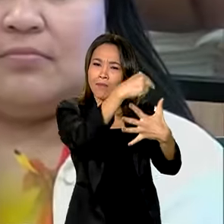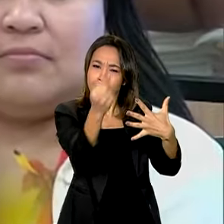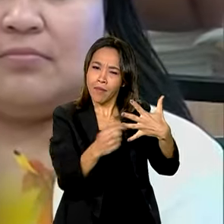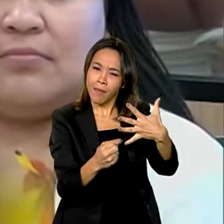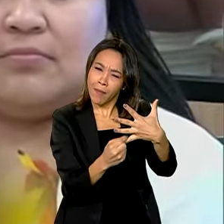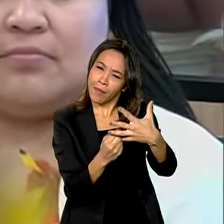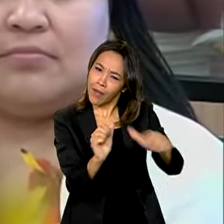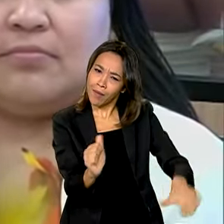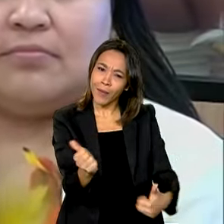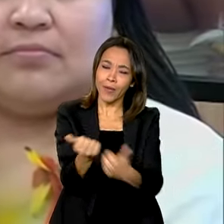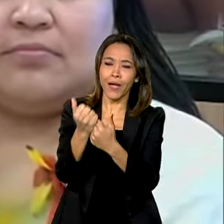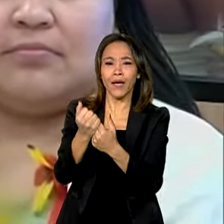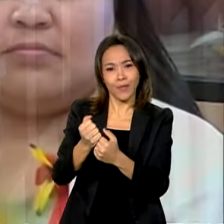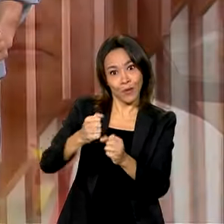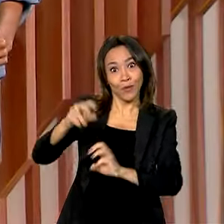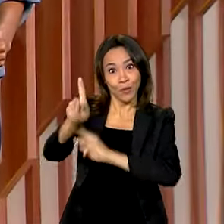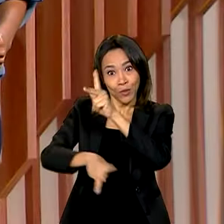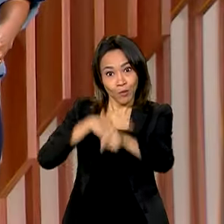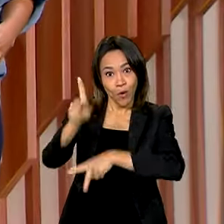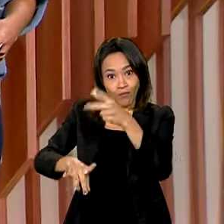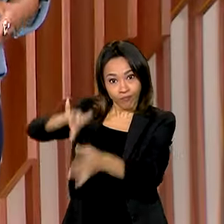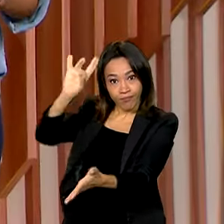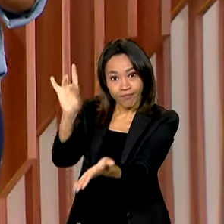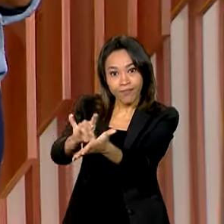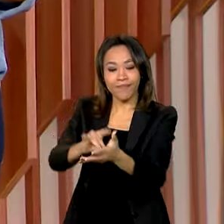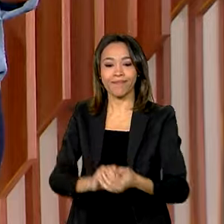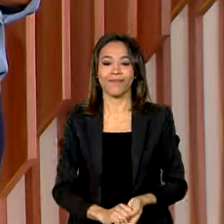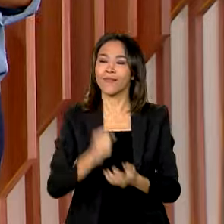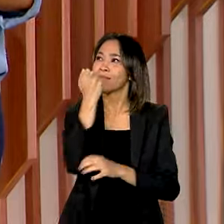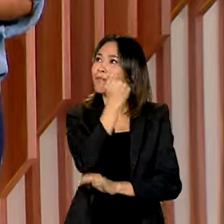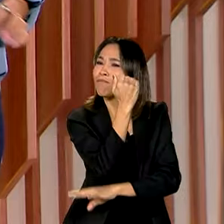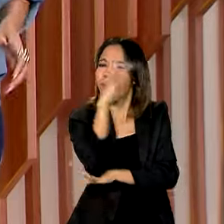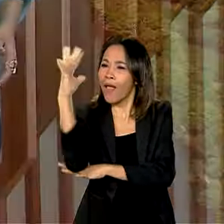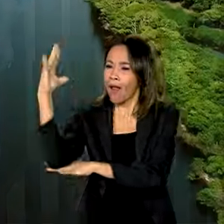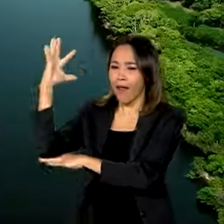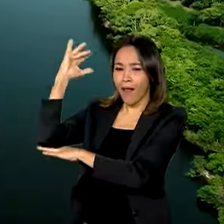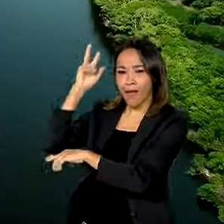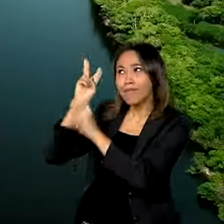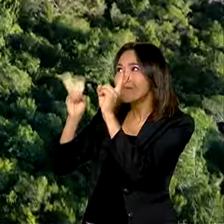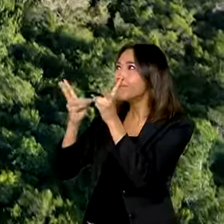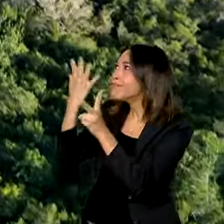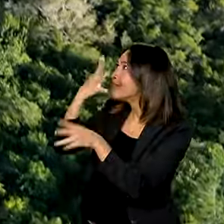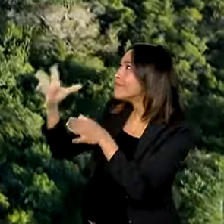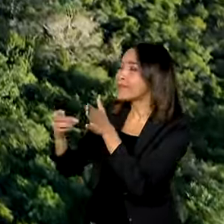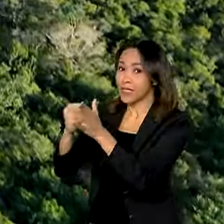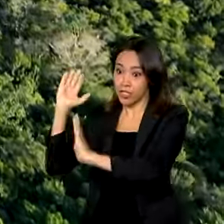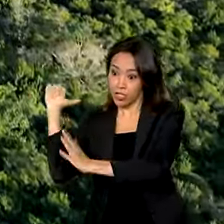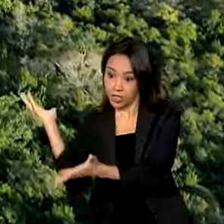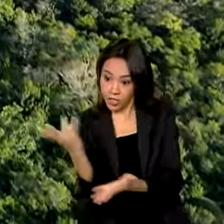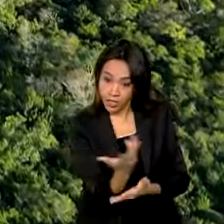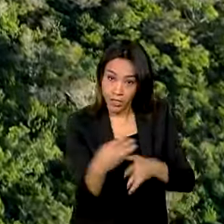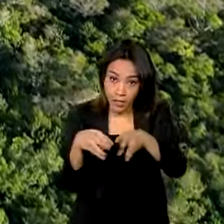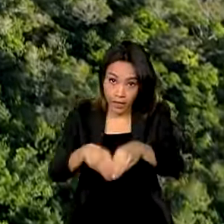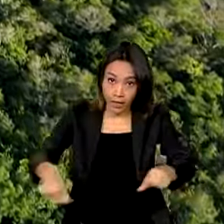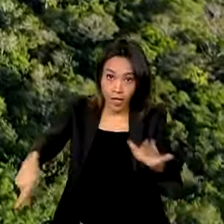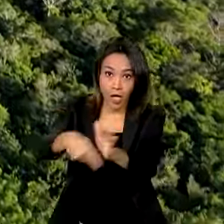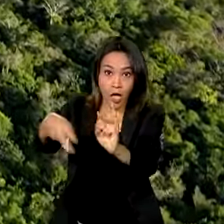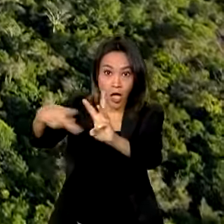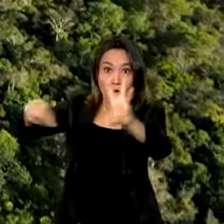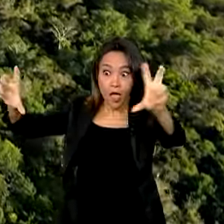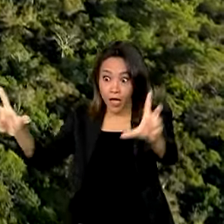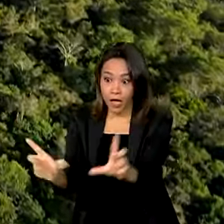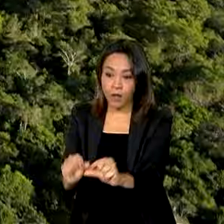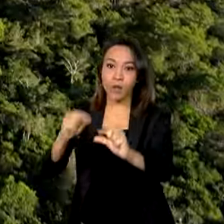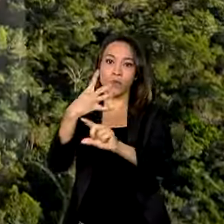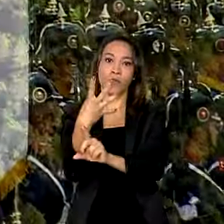defesa dos povos originários. Floresta preservada, desmatamento em terras indígenas na Amazônia cai mais de